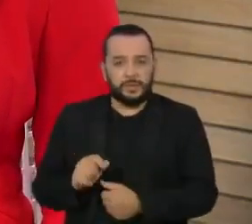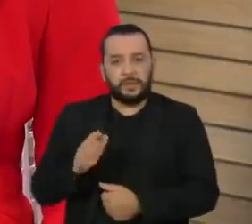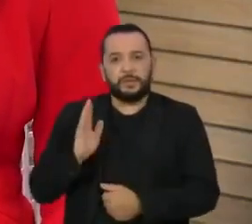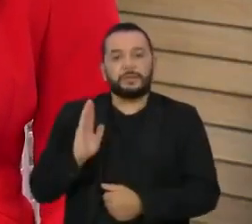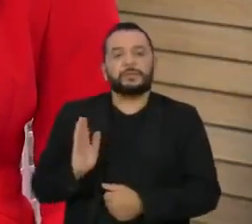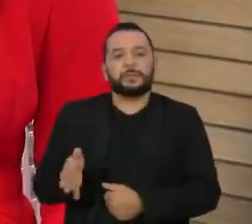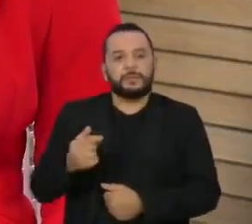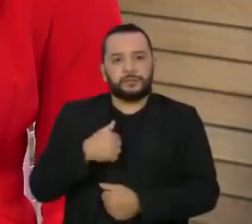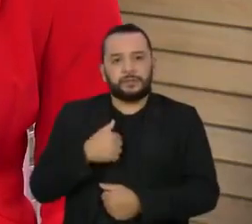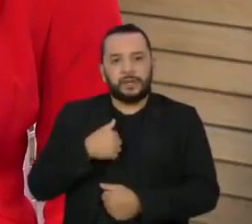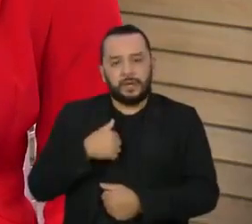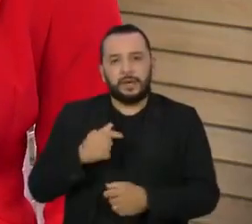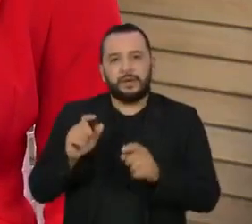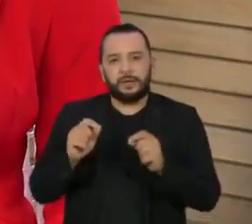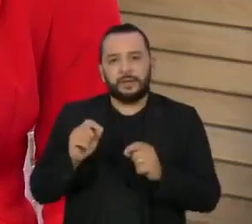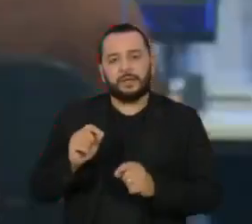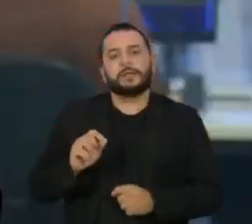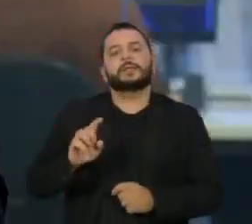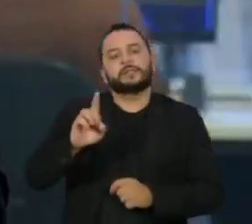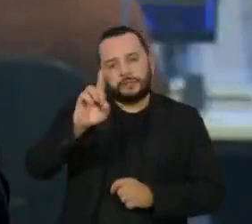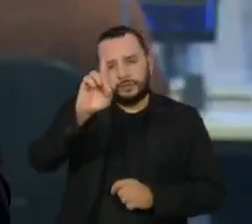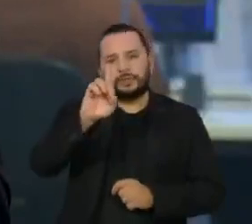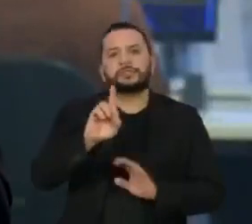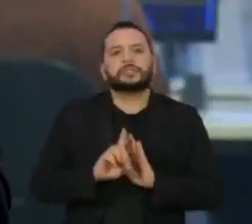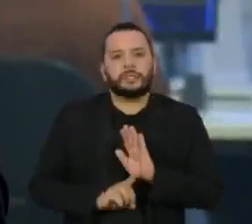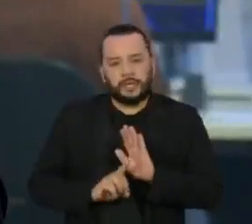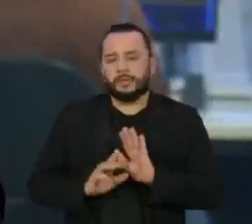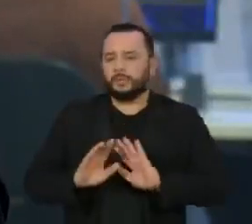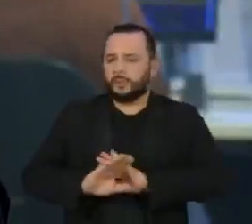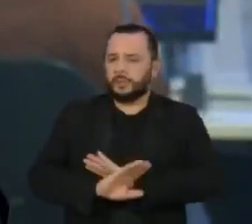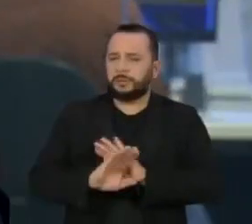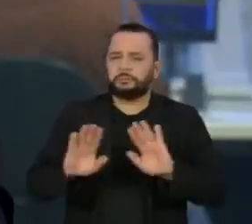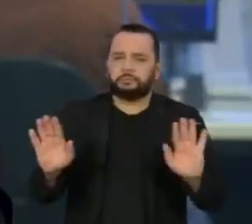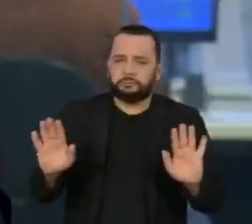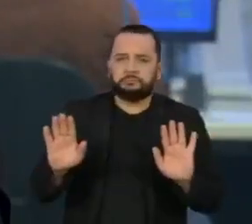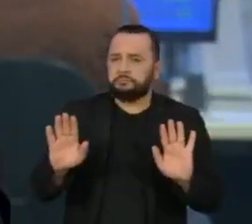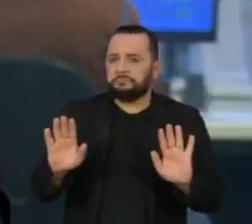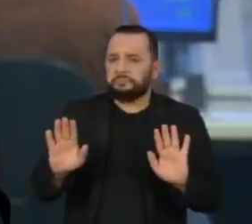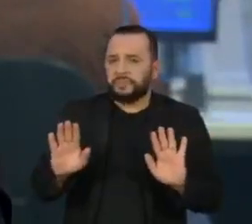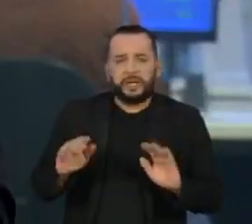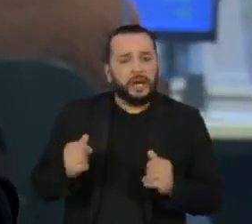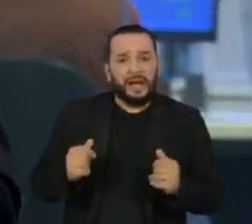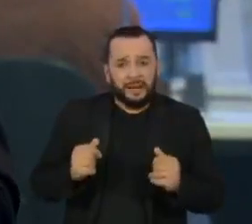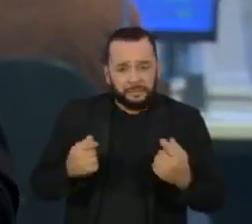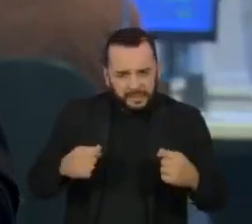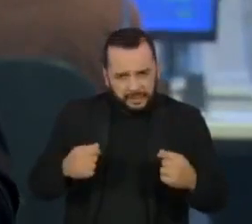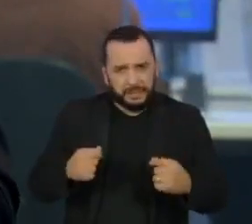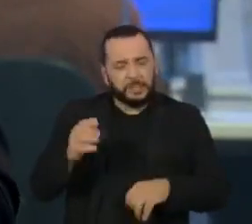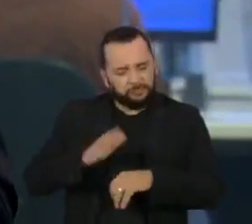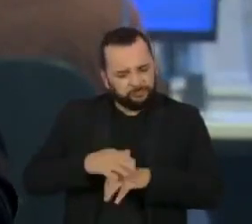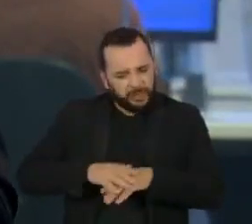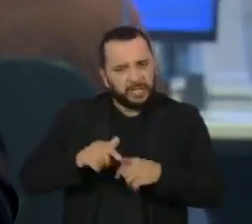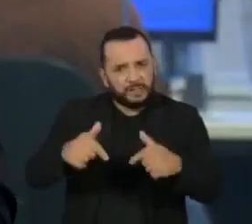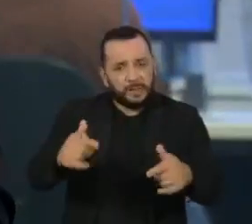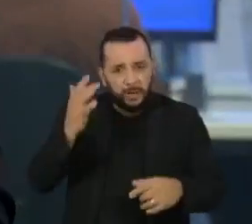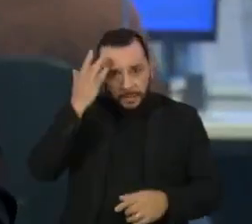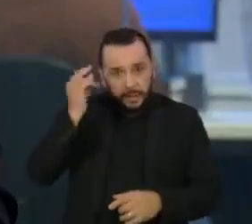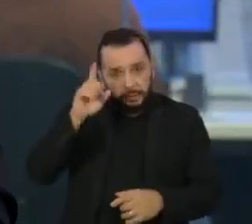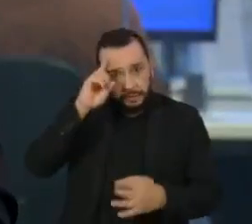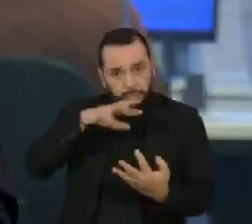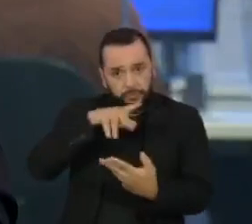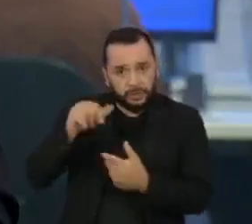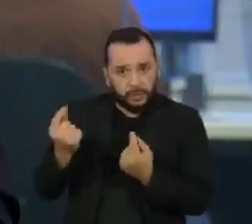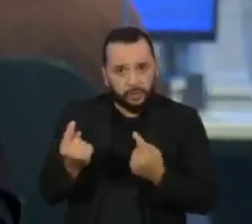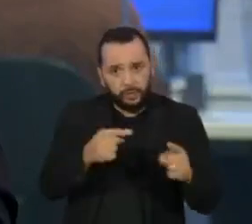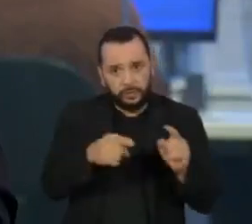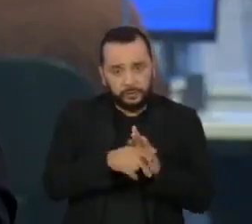eliminação desta violação de direitos. E amanhã é o Dia Mundial de Combate ao Trabalho Infantil. Aqui no país, os desafios para garantir